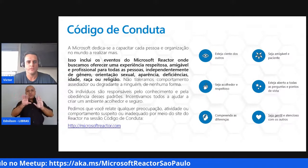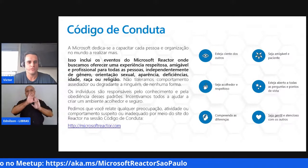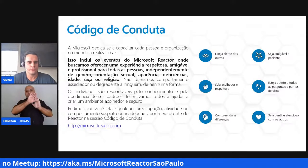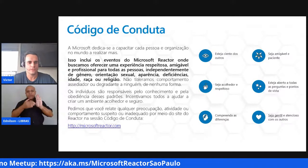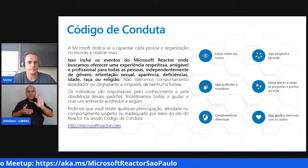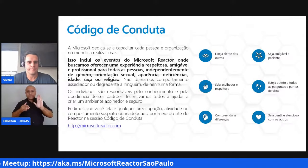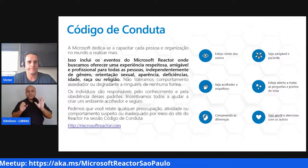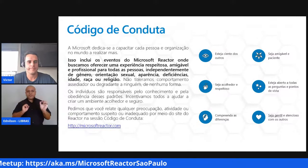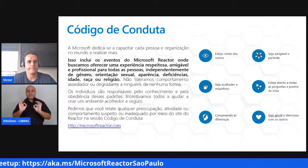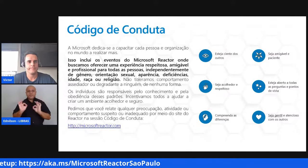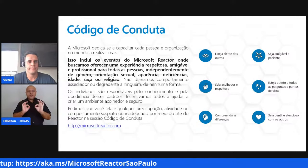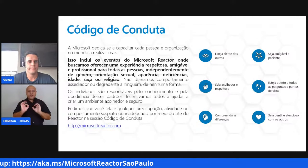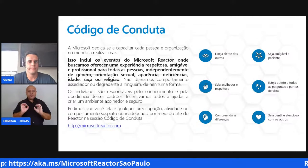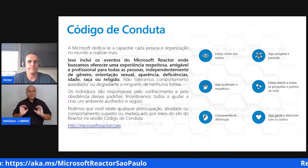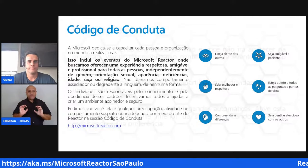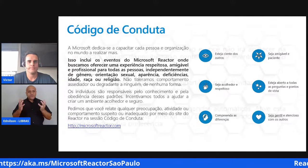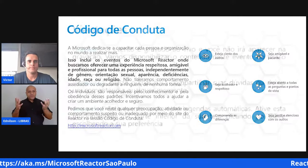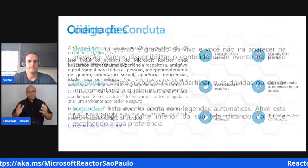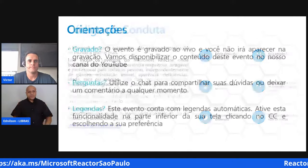eventos.